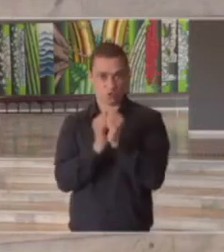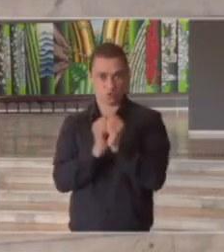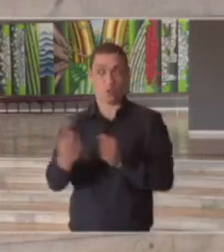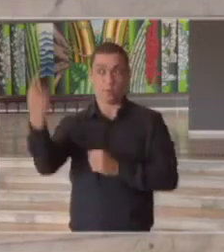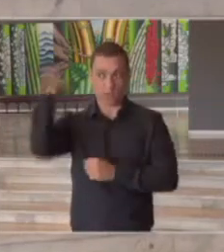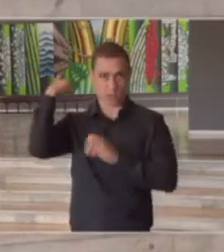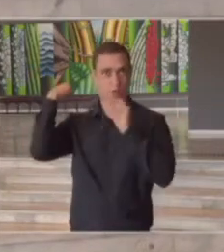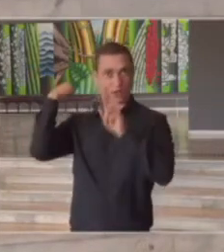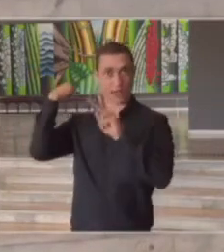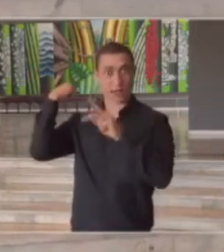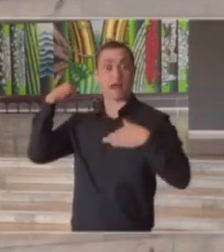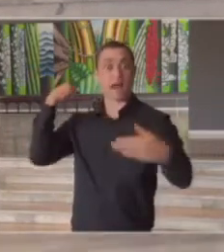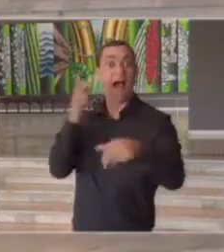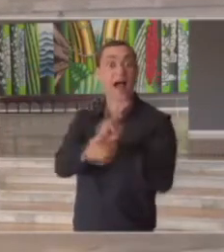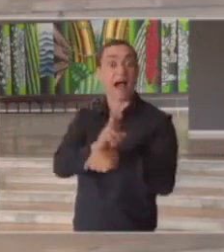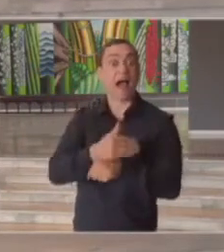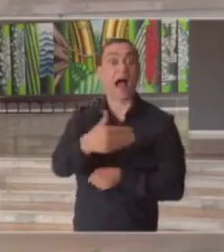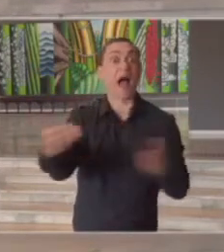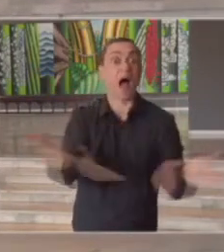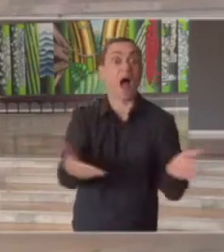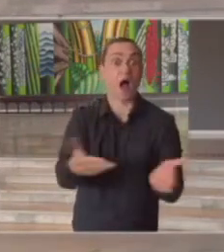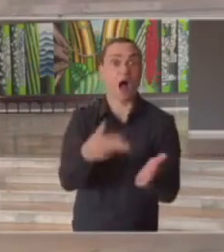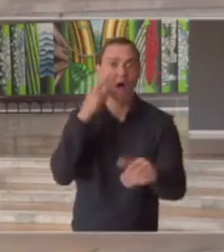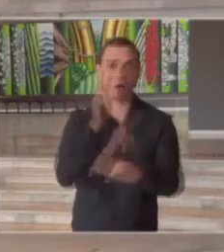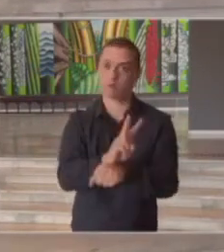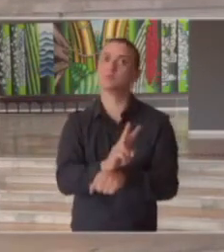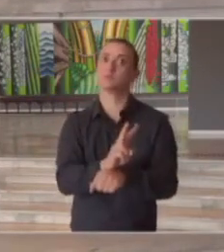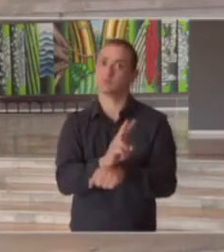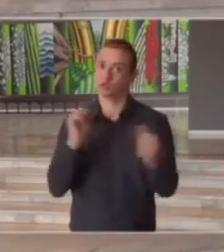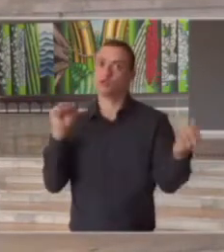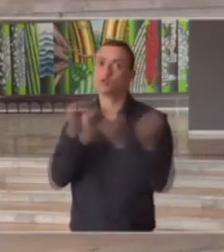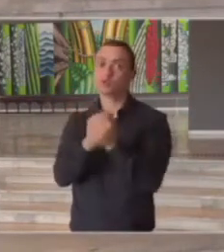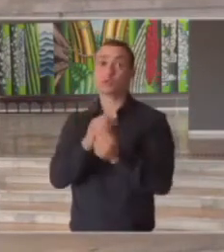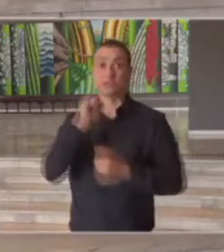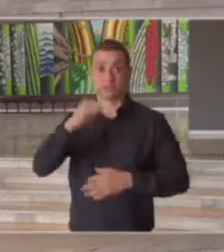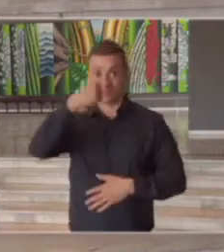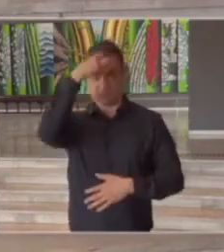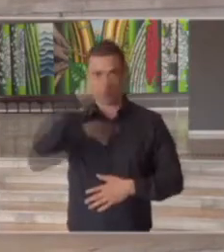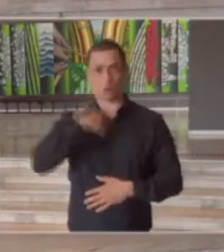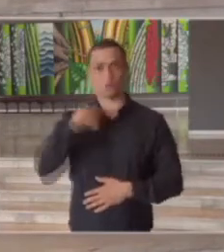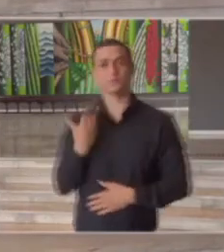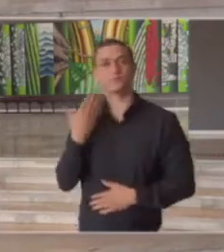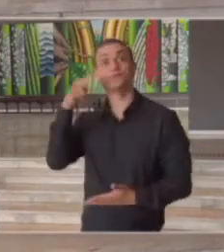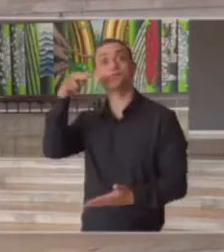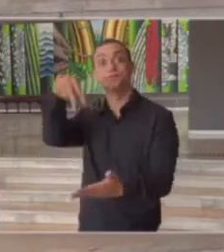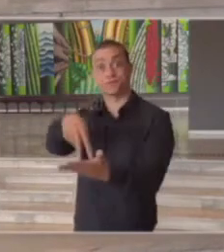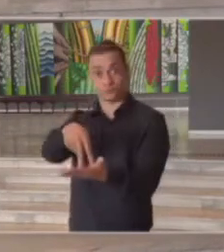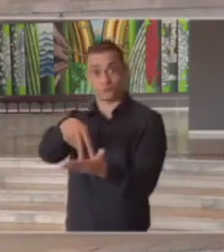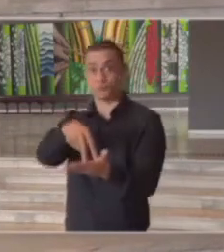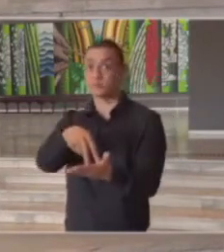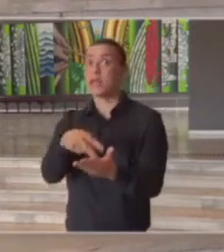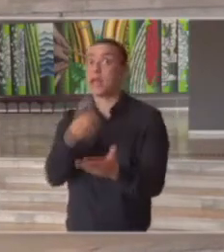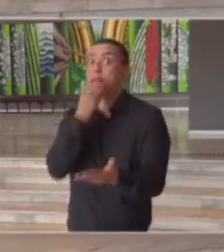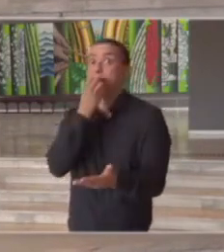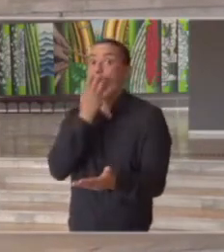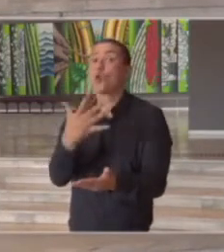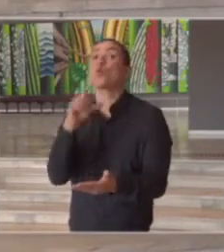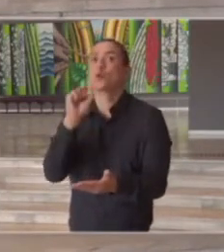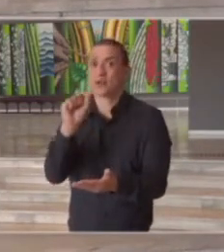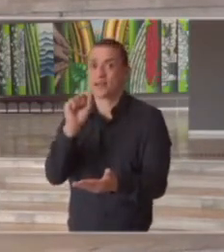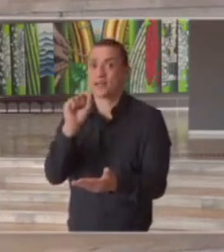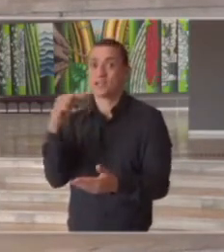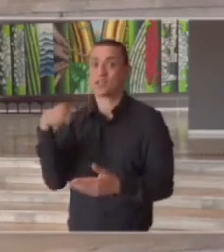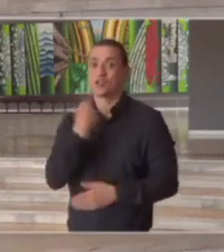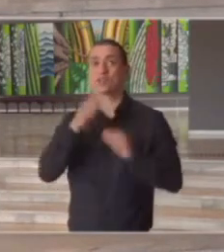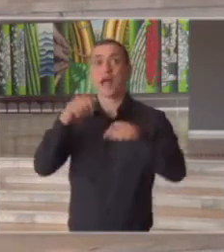à vigilância em saúde quer dizer quando a pessoa vai fazer o teste é a oportunidade de ouro de